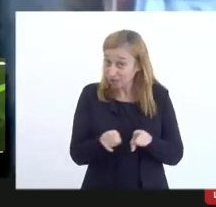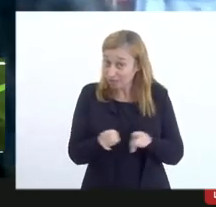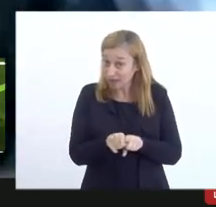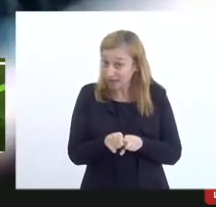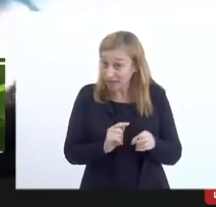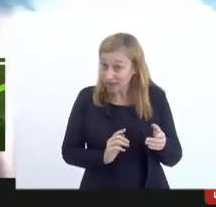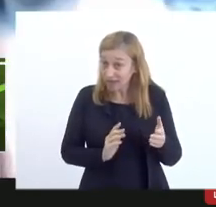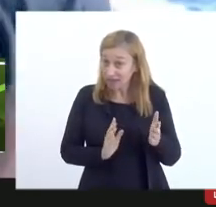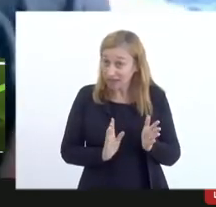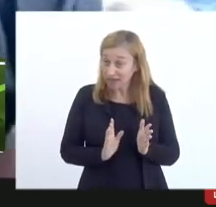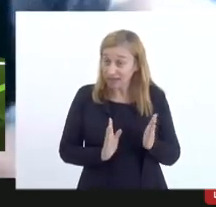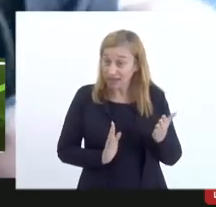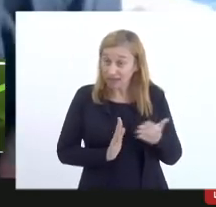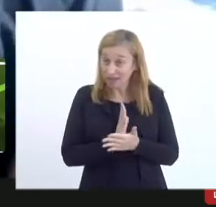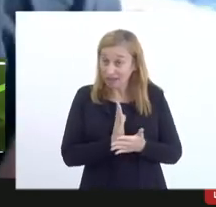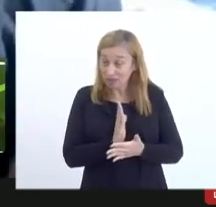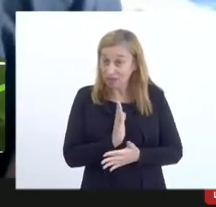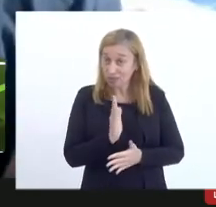esse projeto?